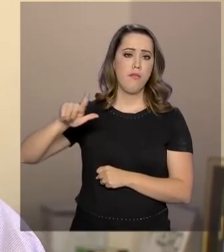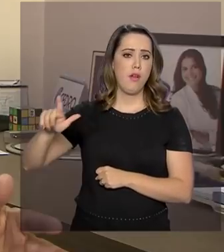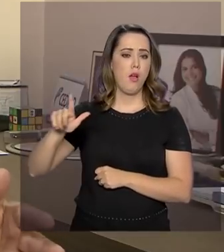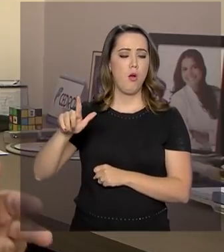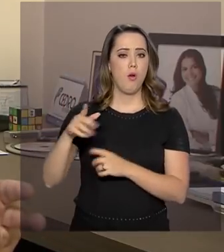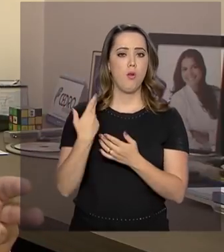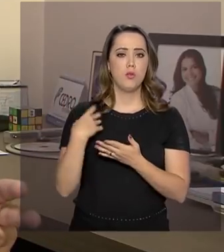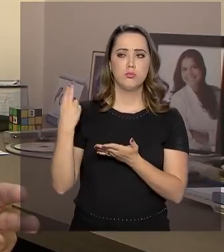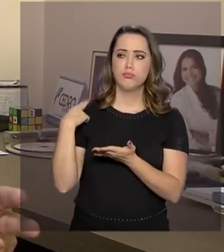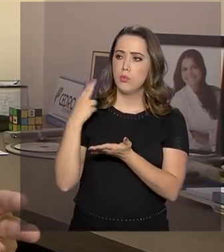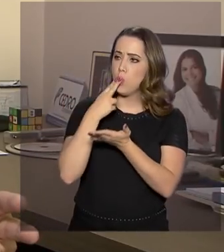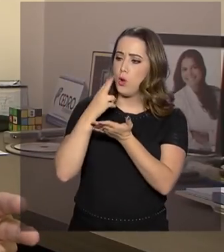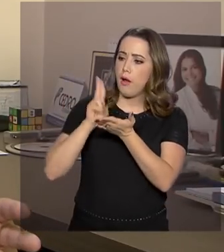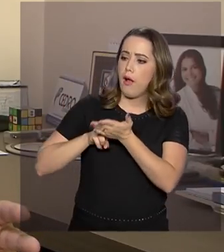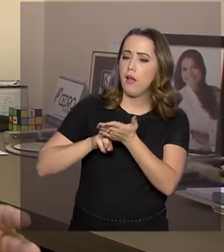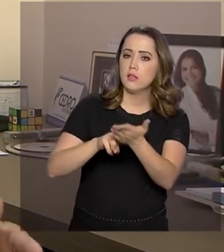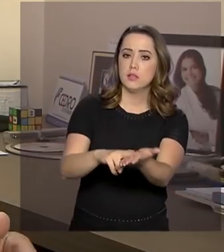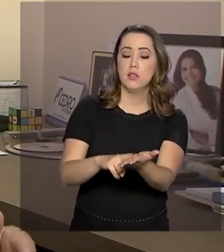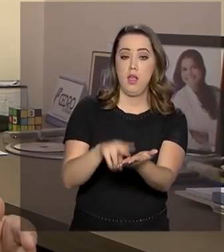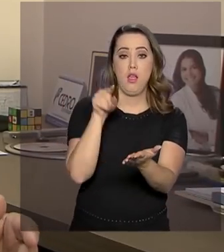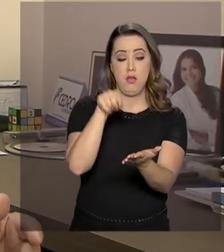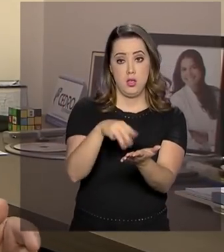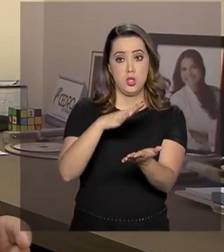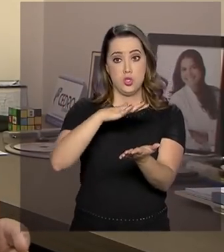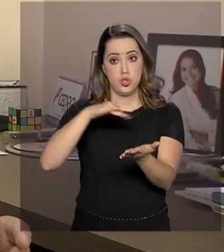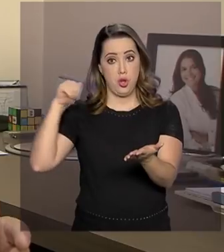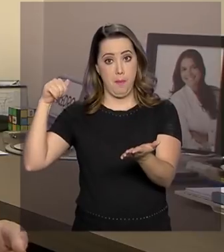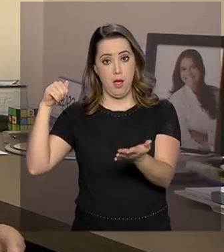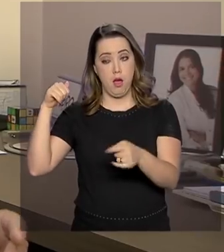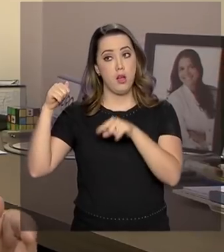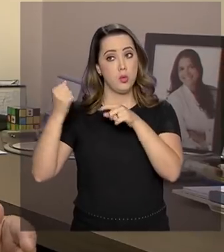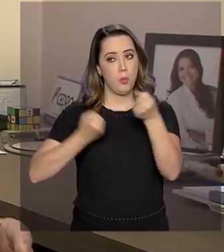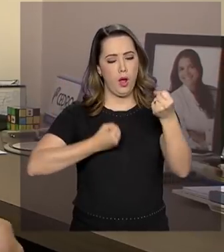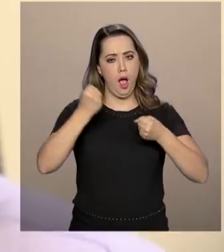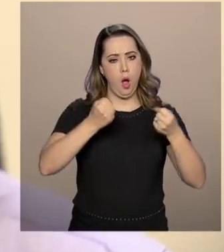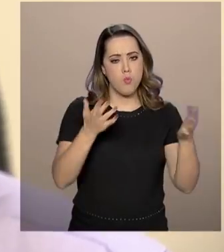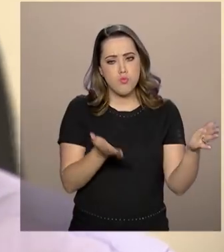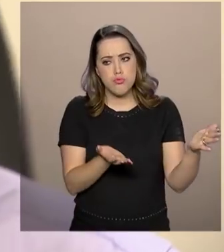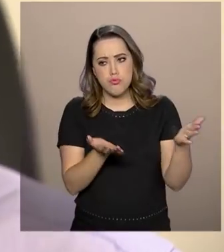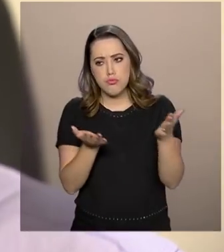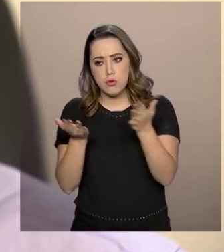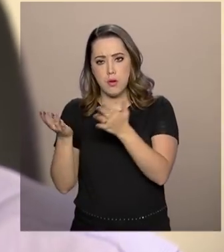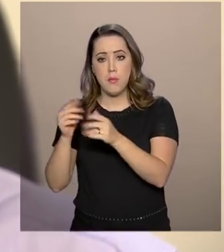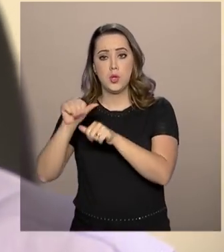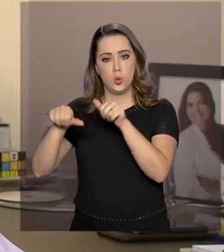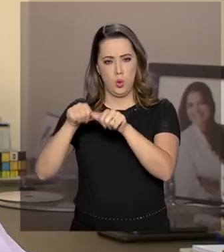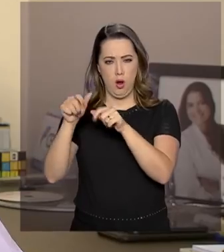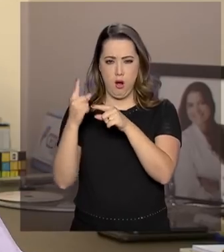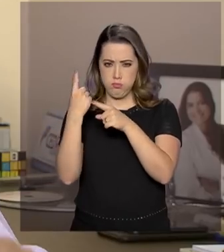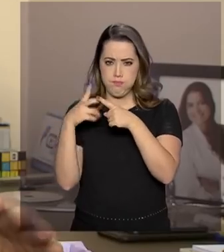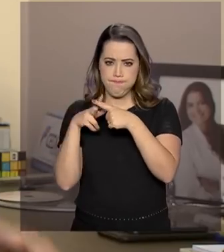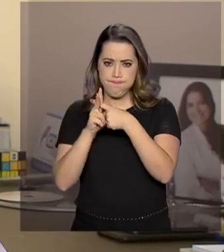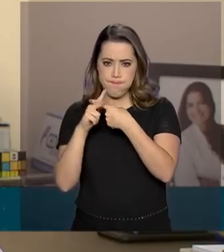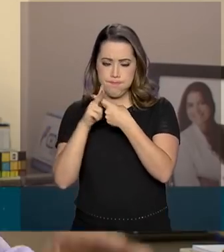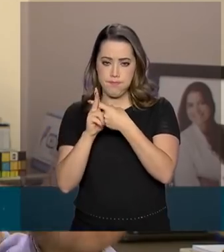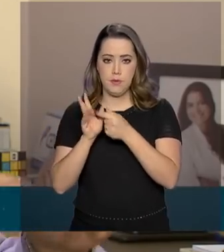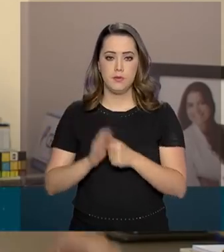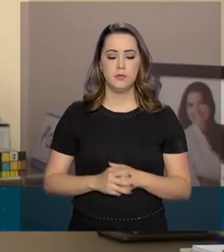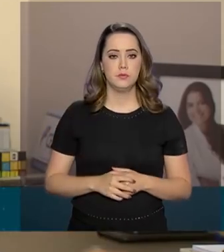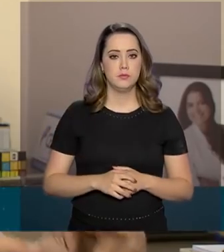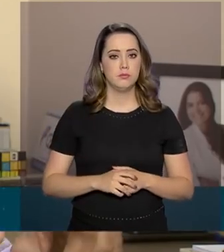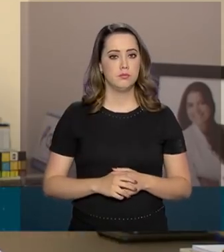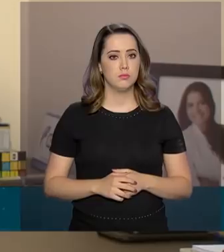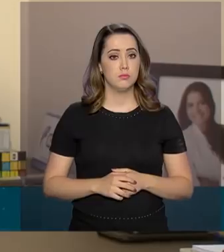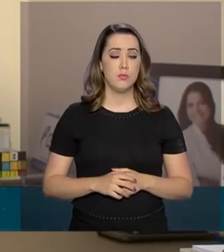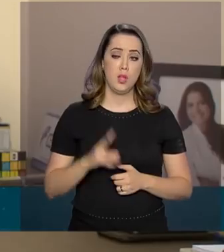casa uma carta da concessionária convocando para que ele levasse o carro para trocar uma peça. Foi detectado a